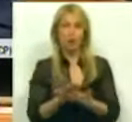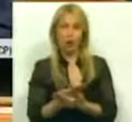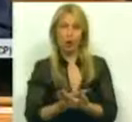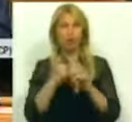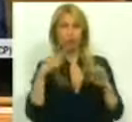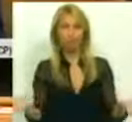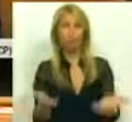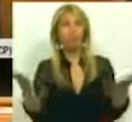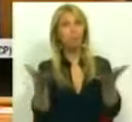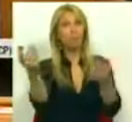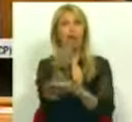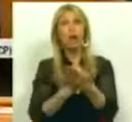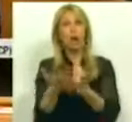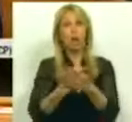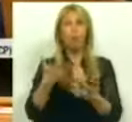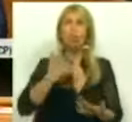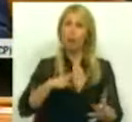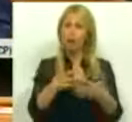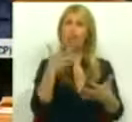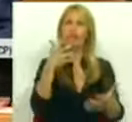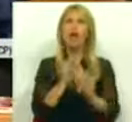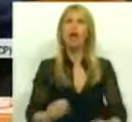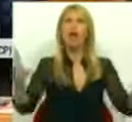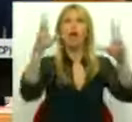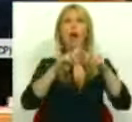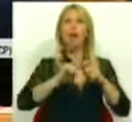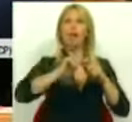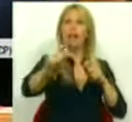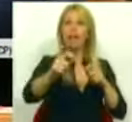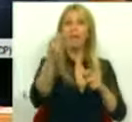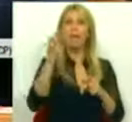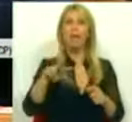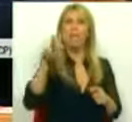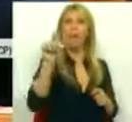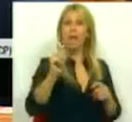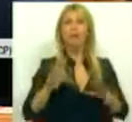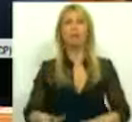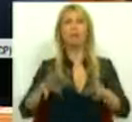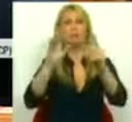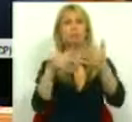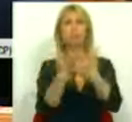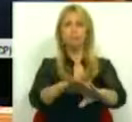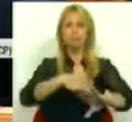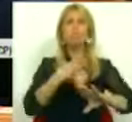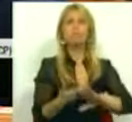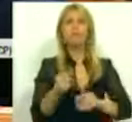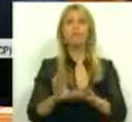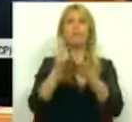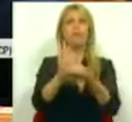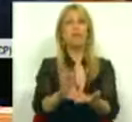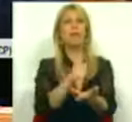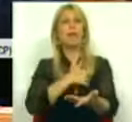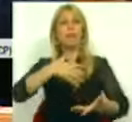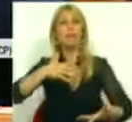economia, quero salientar a nova linha PME-Crescimento para reforçar o financiamento das empresas